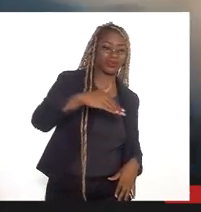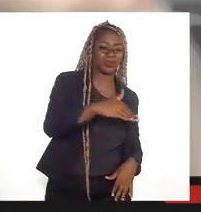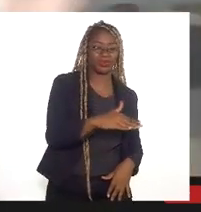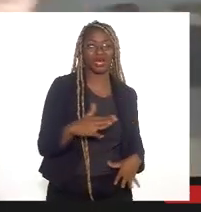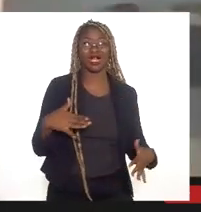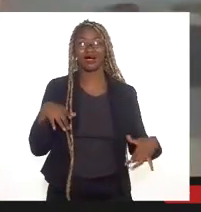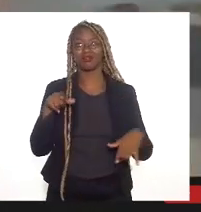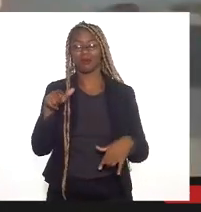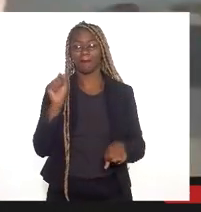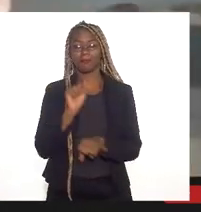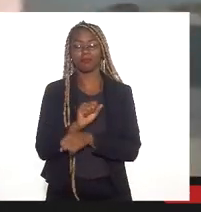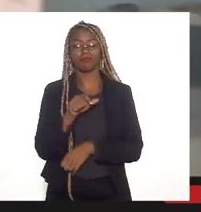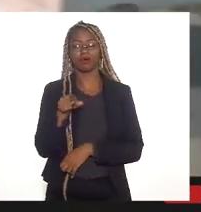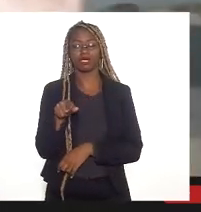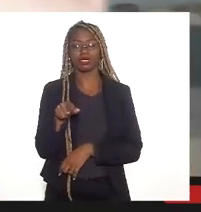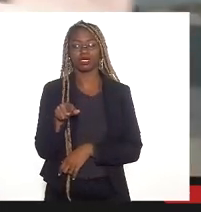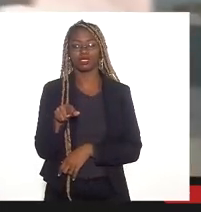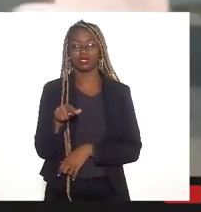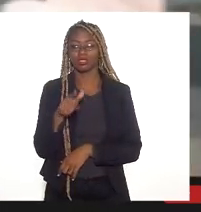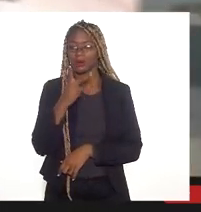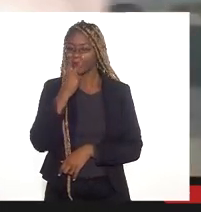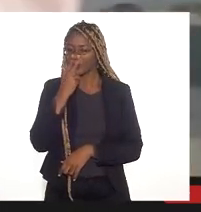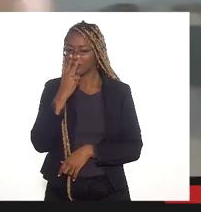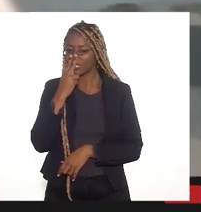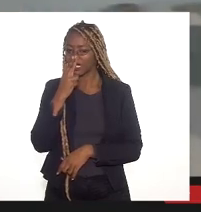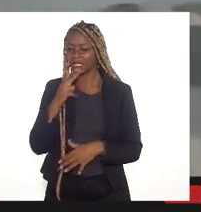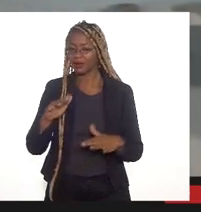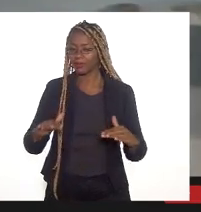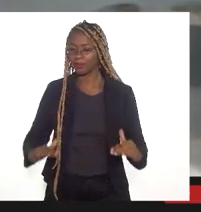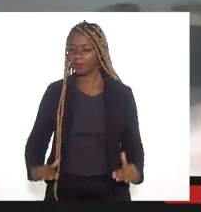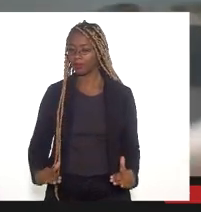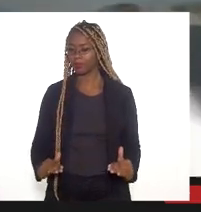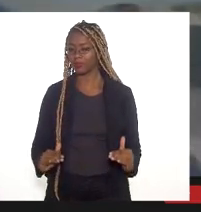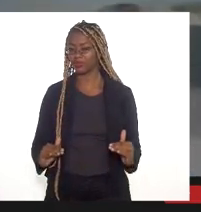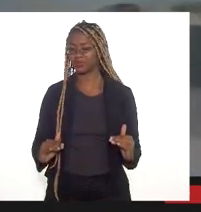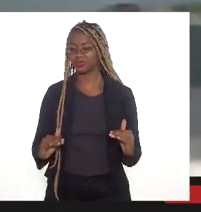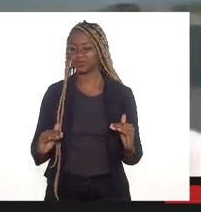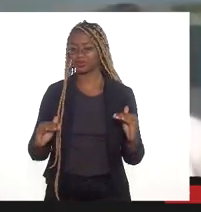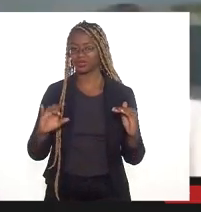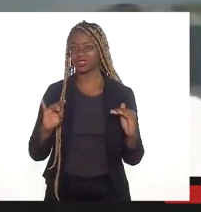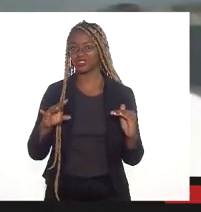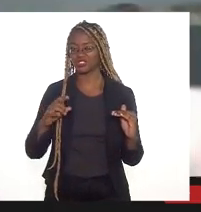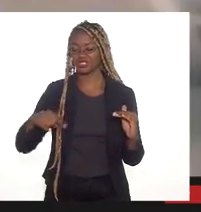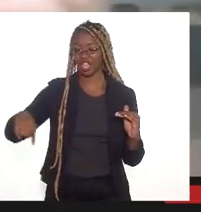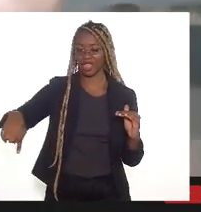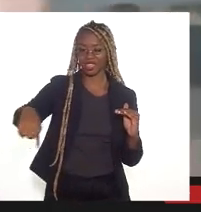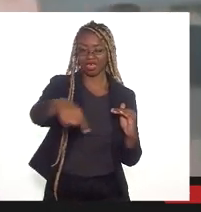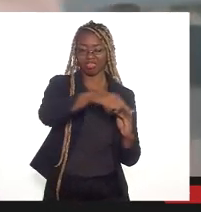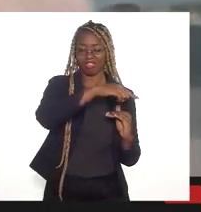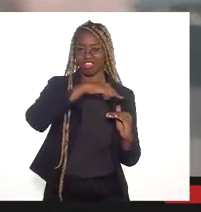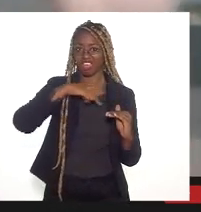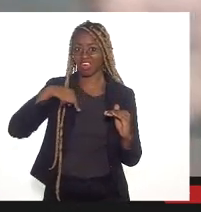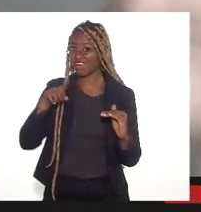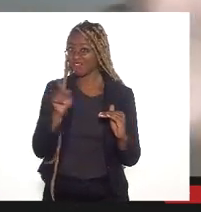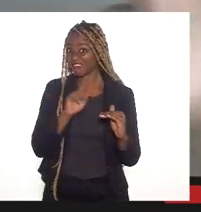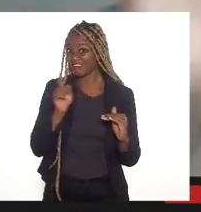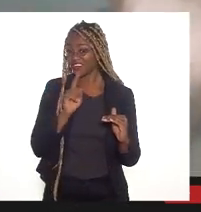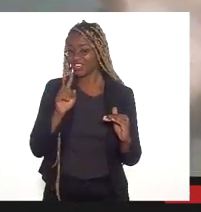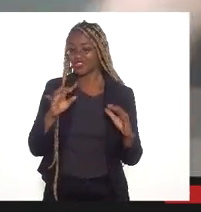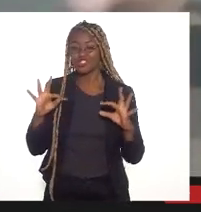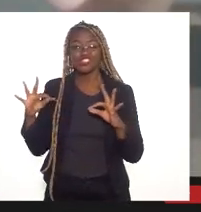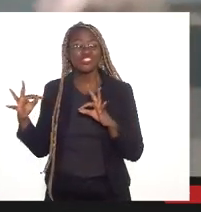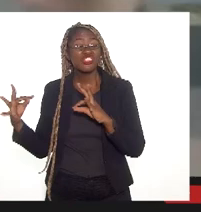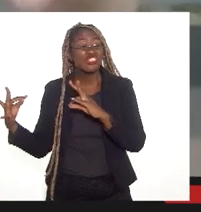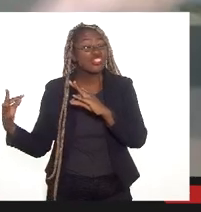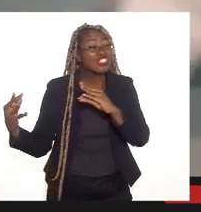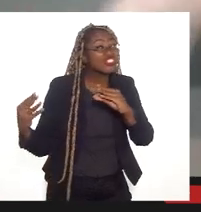obstruída. Isso vai começar a aumentar a inundação não é só na periferia do campo do bomba. Em toda a bacia do